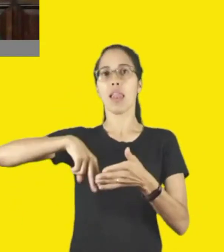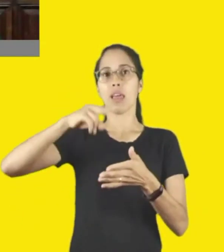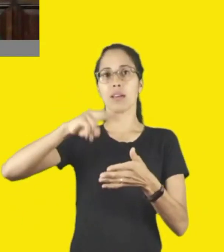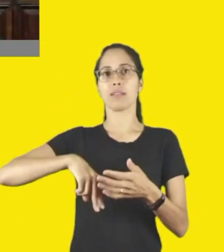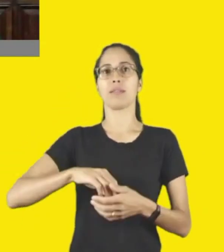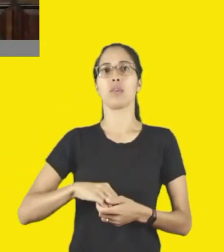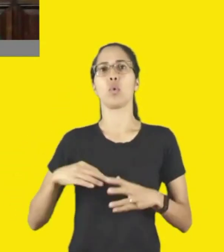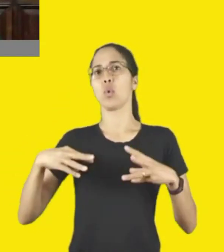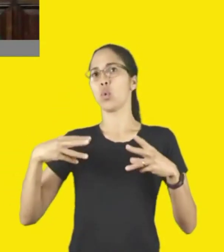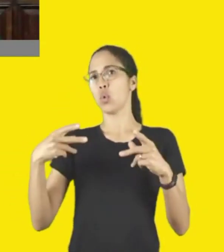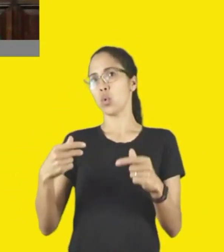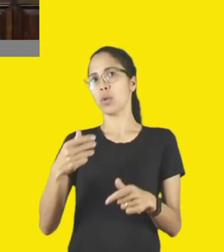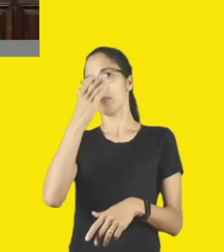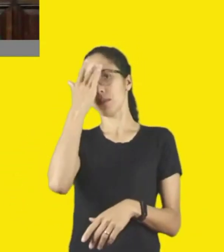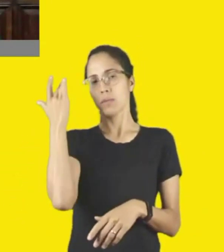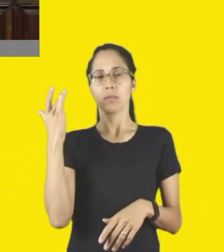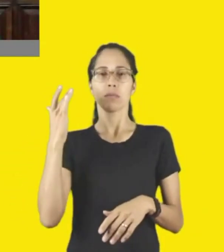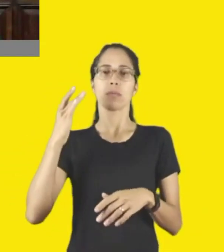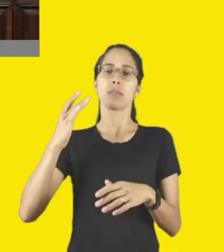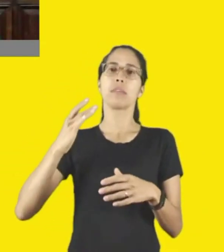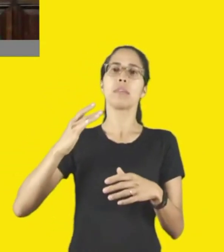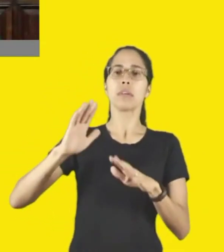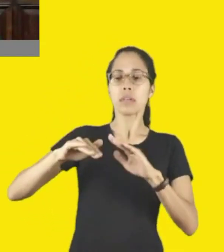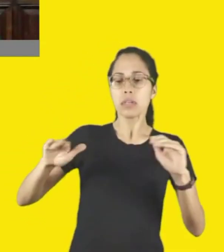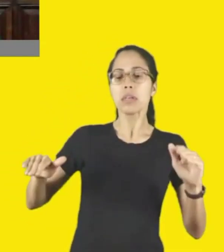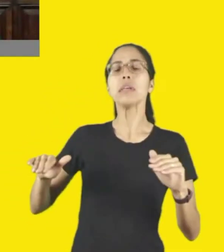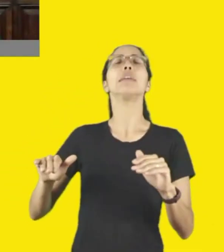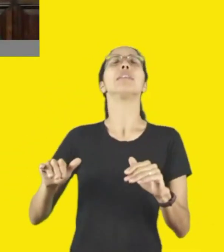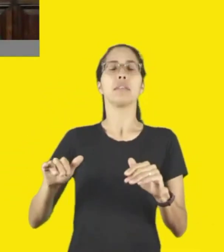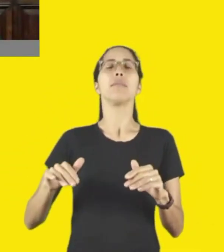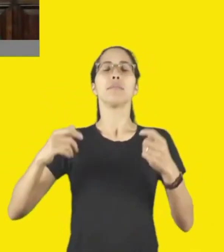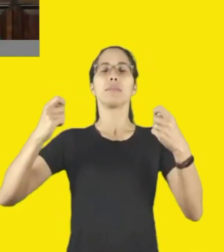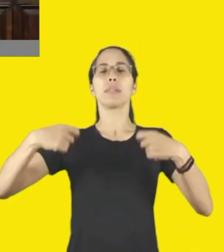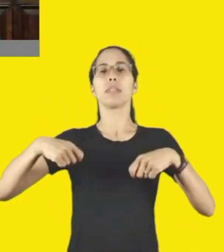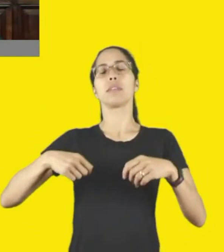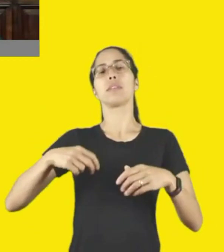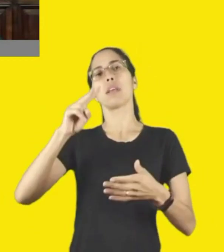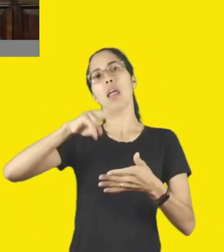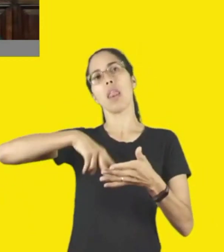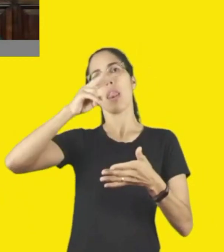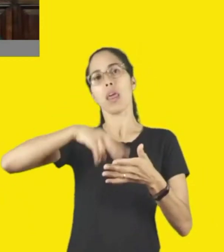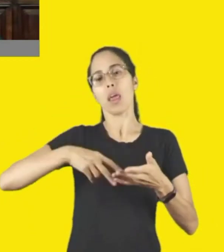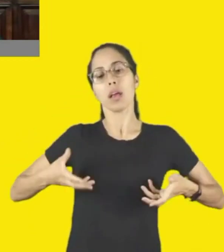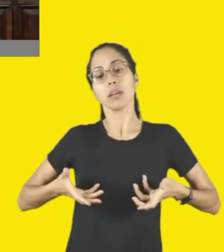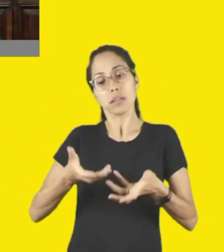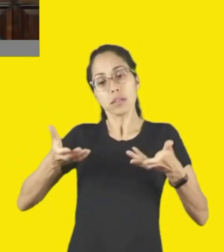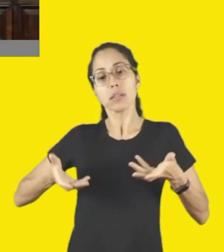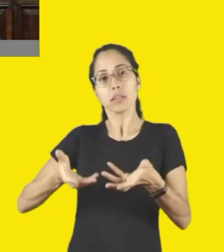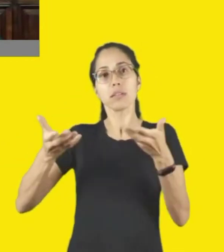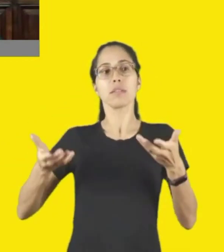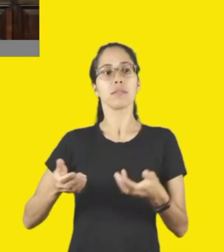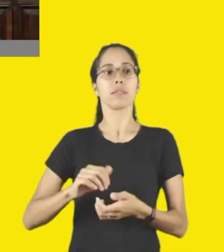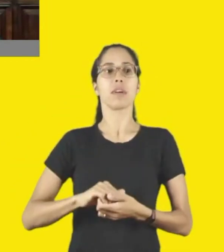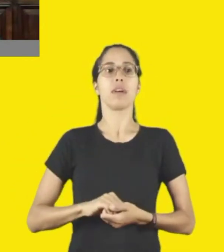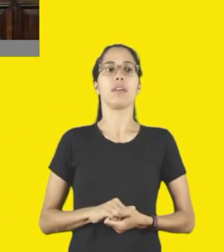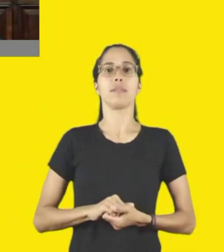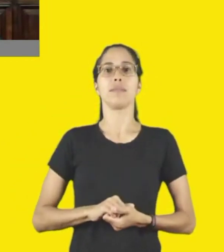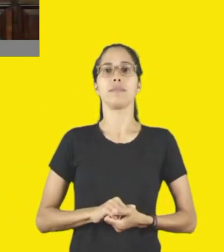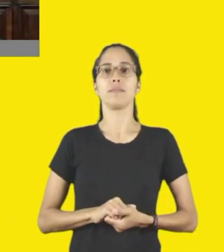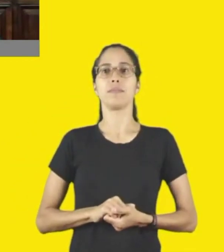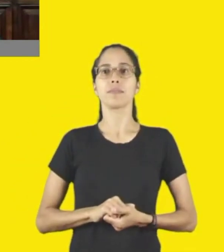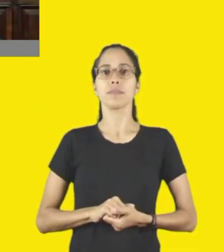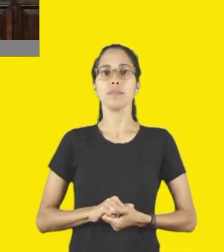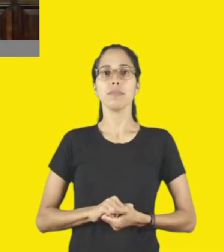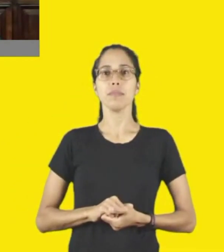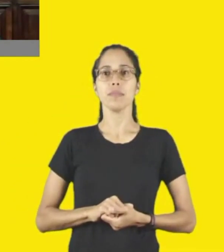as narrativas, está tudo bem, mas a leitura precisa voltar a ser um, ter um, assim, um lugar importante na nossa